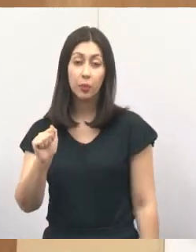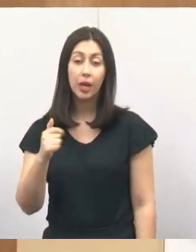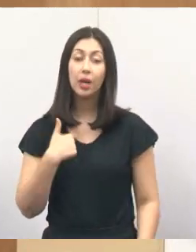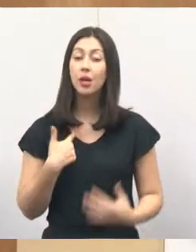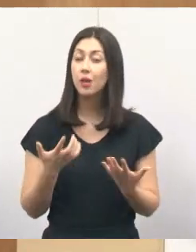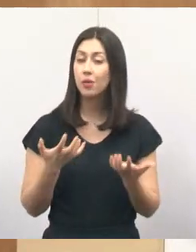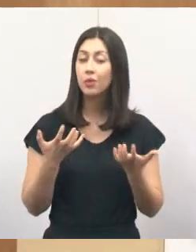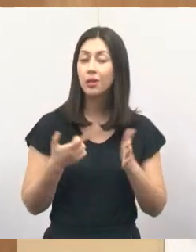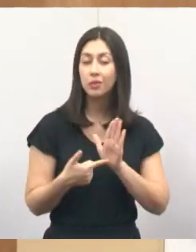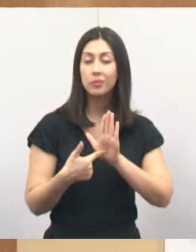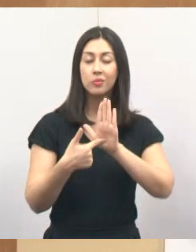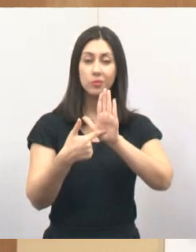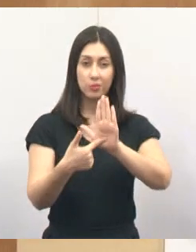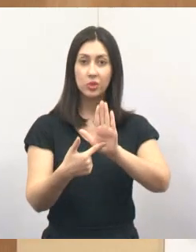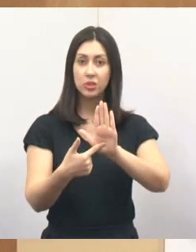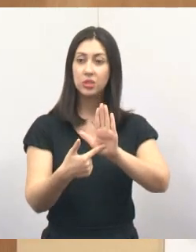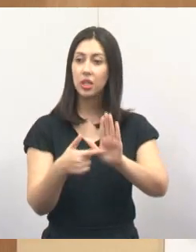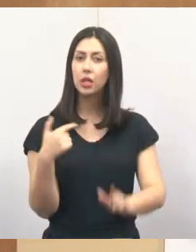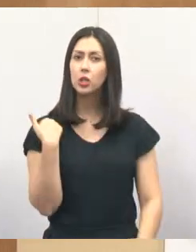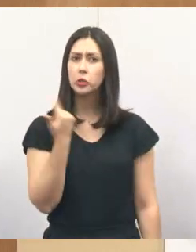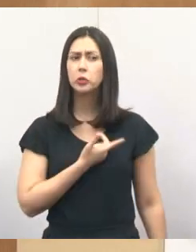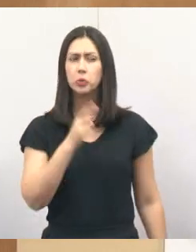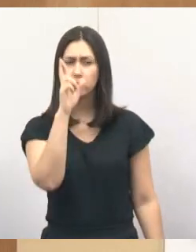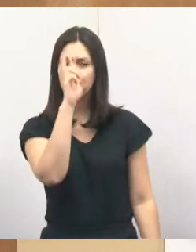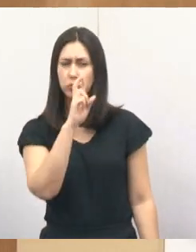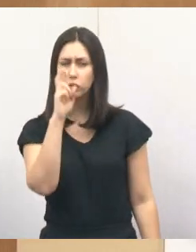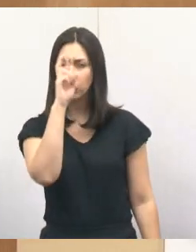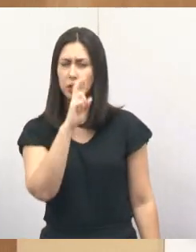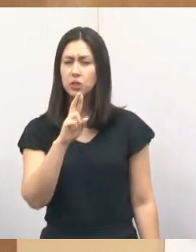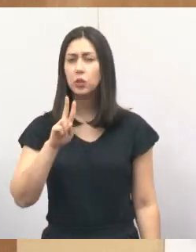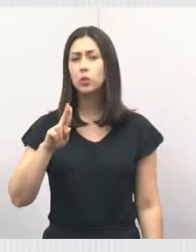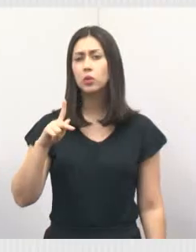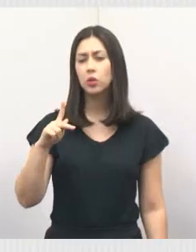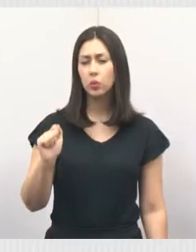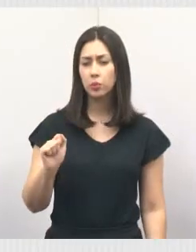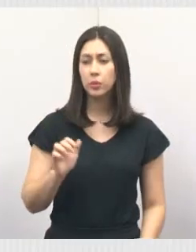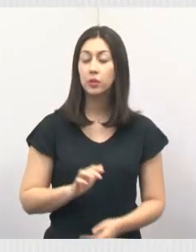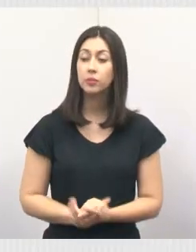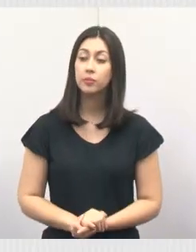deixar aí registrado a nossa fiscalização lá na UPA.